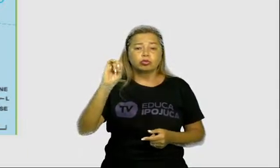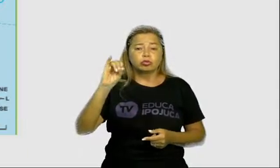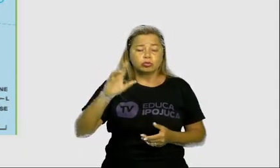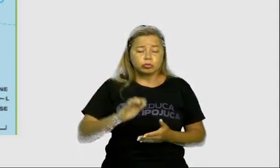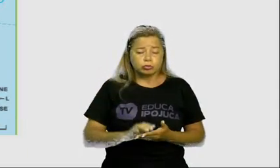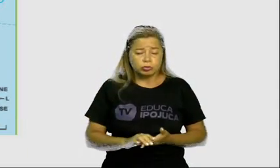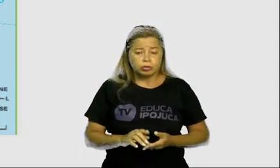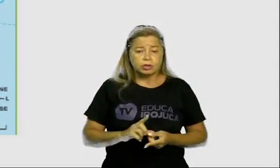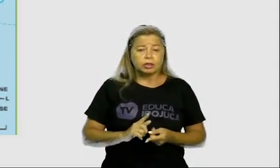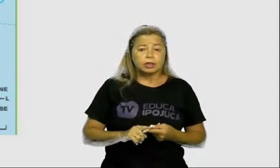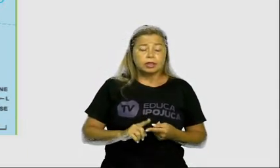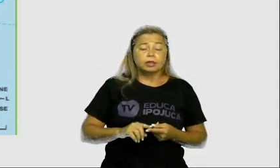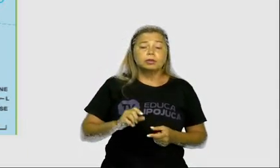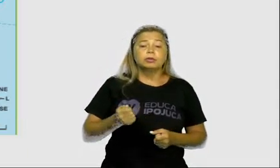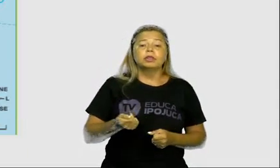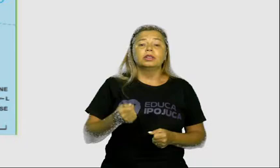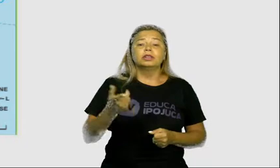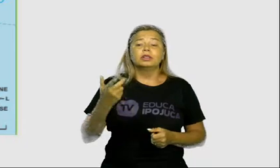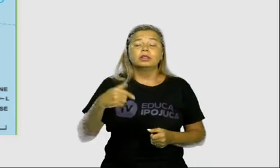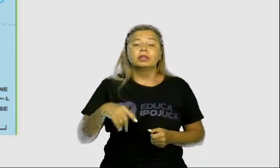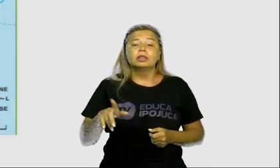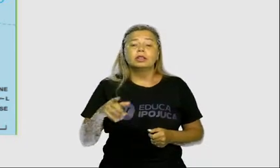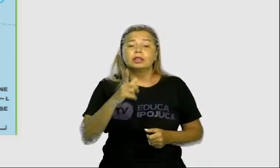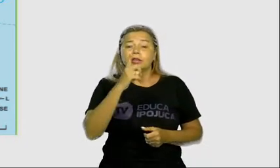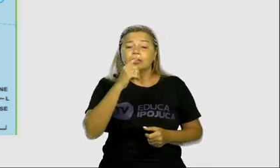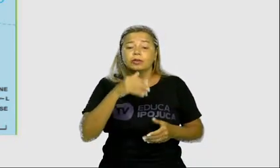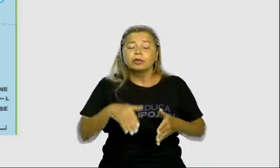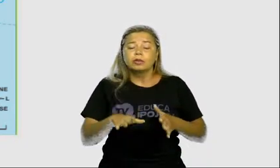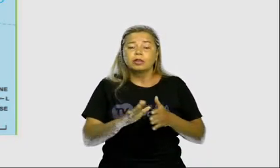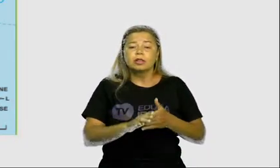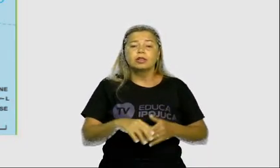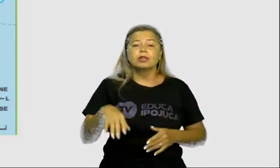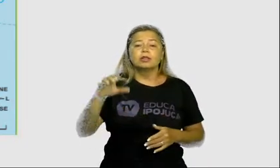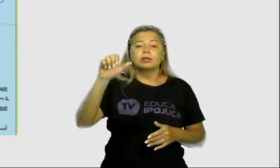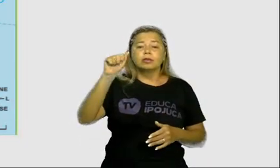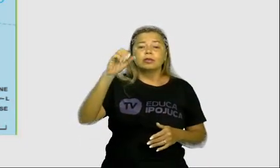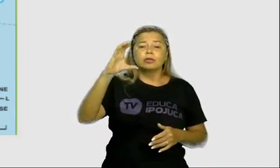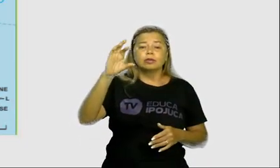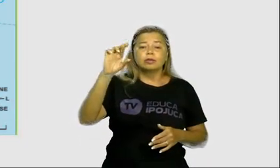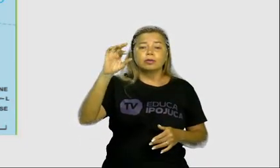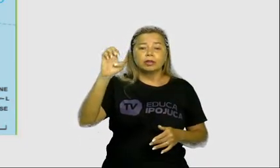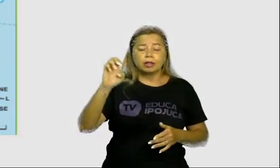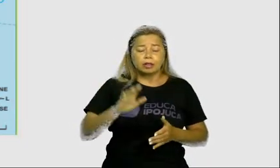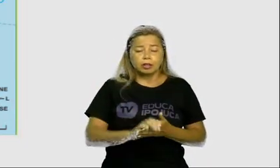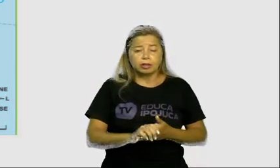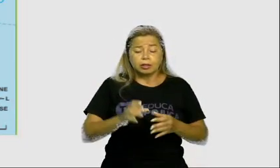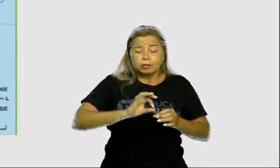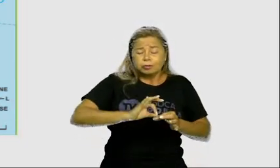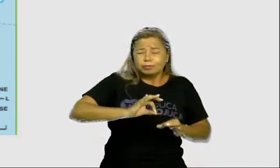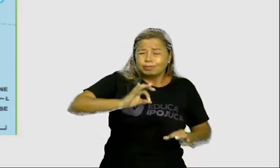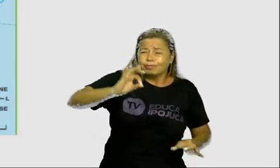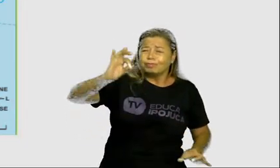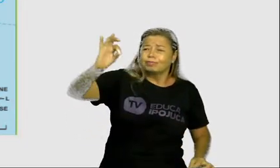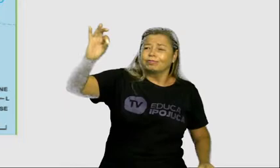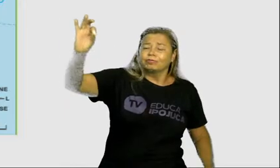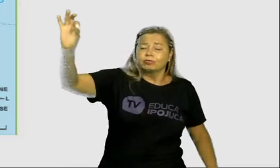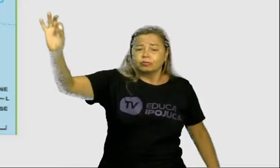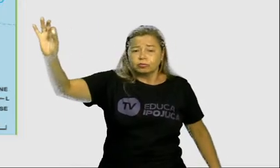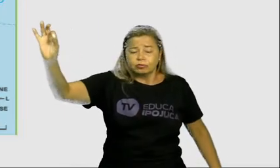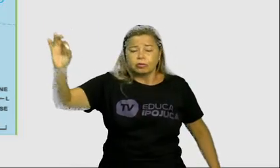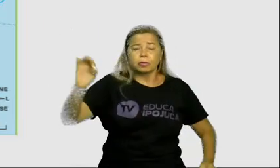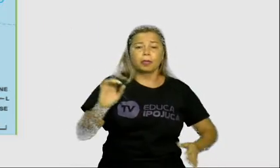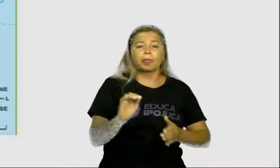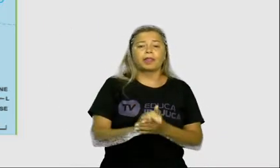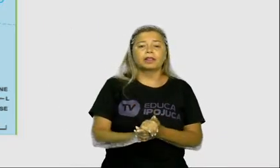Moa, no estado do Acre. E o ponto extremo mais próximo de nós, aqui, o extremo